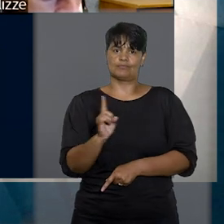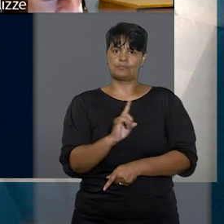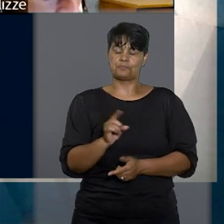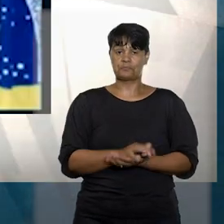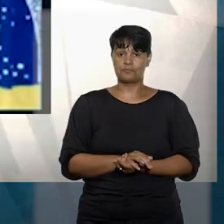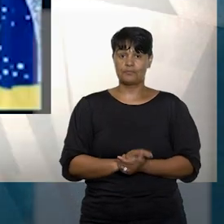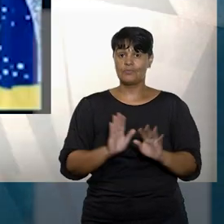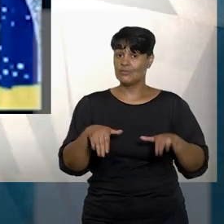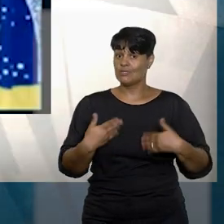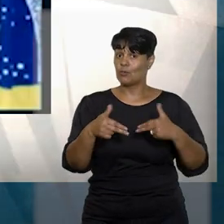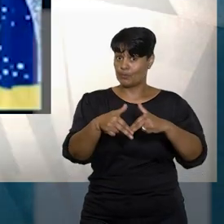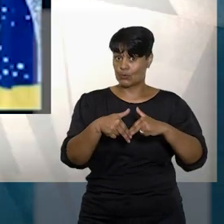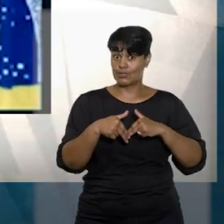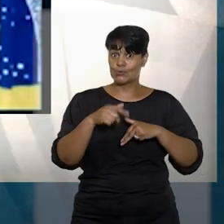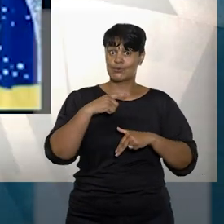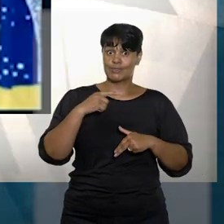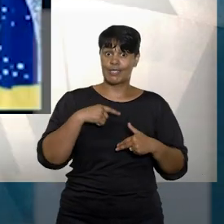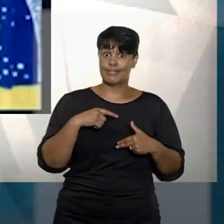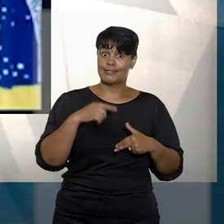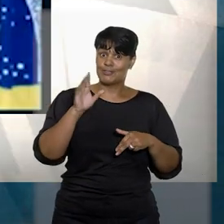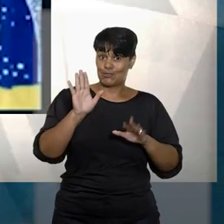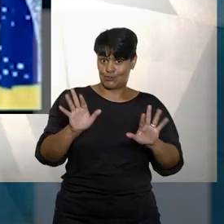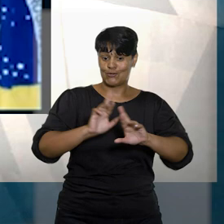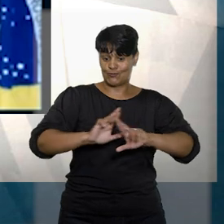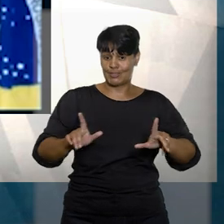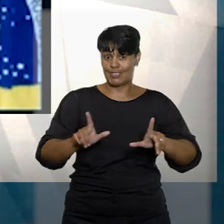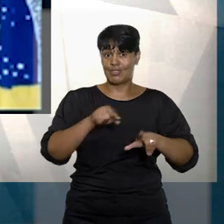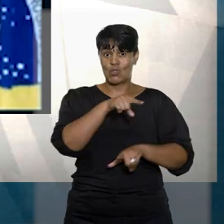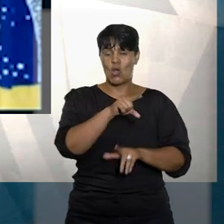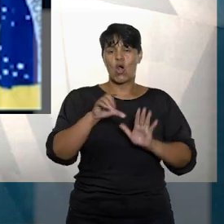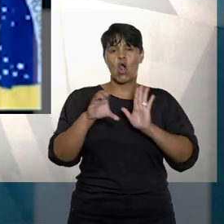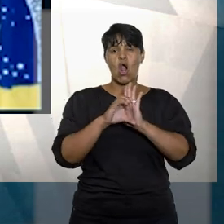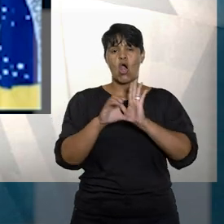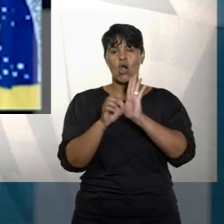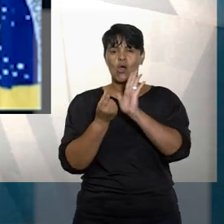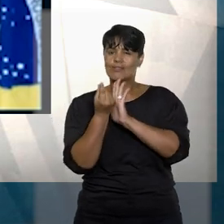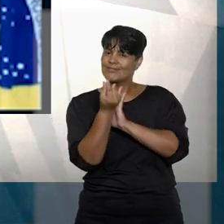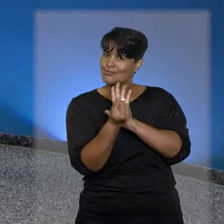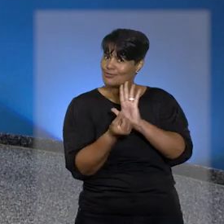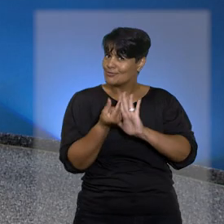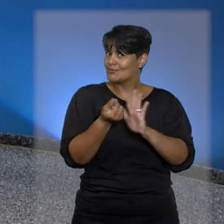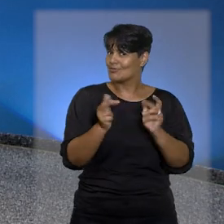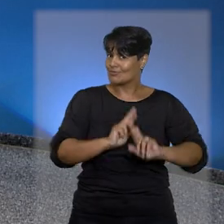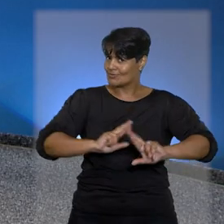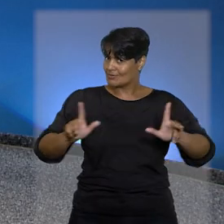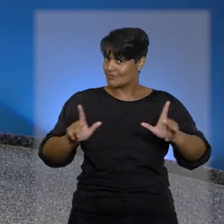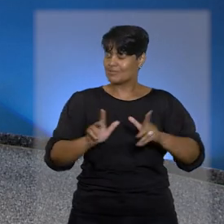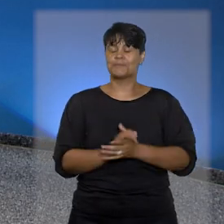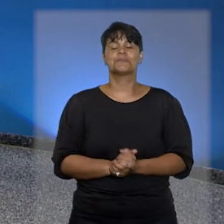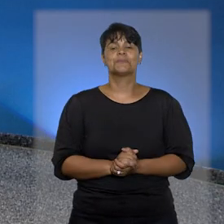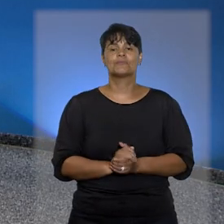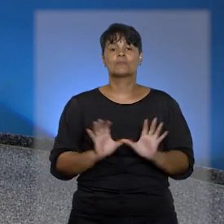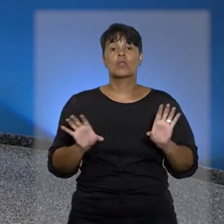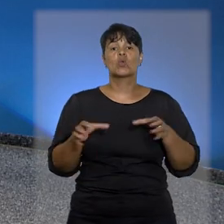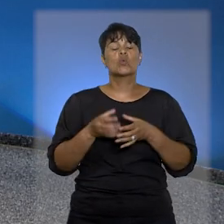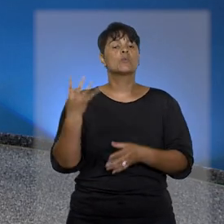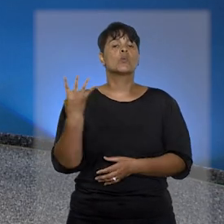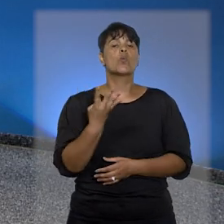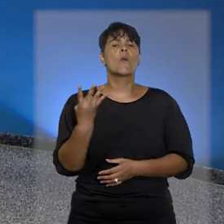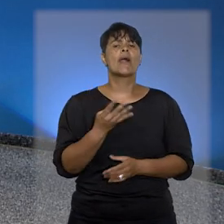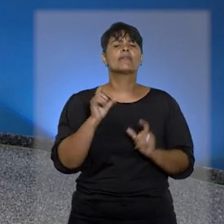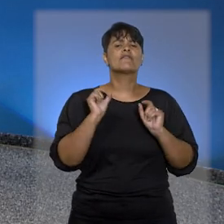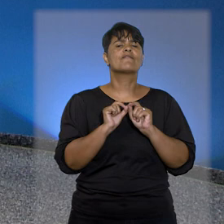serviço, o que afasta em regra a aplicação do Código de Defesa do Consumidor. E a quarta turma extinguiu